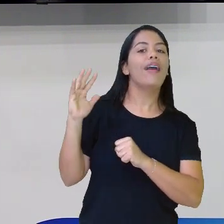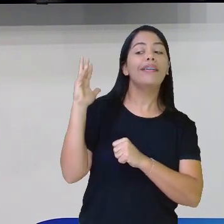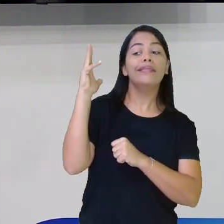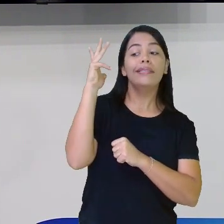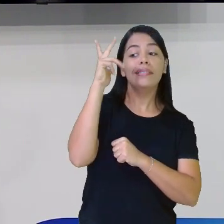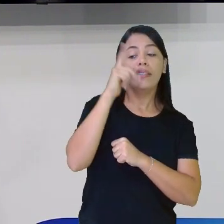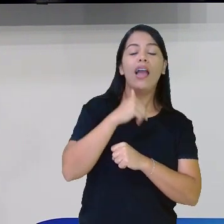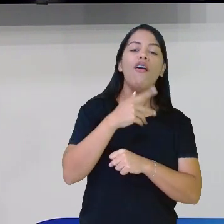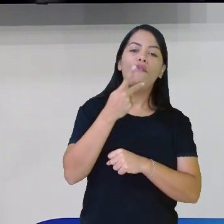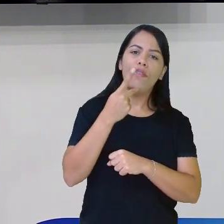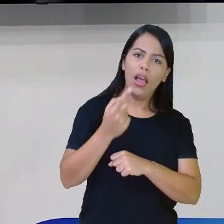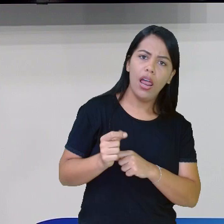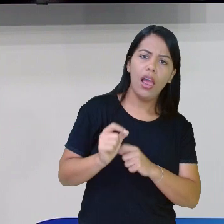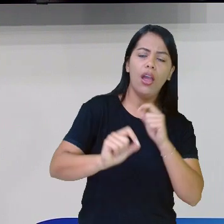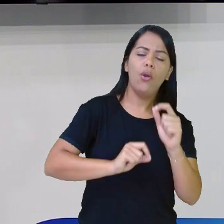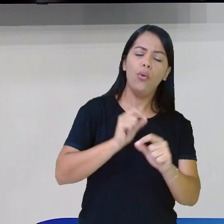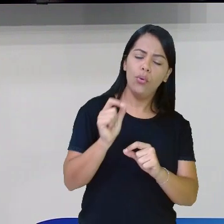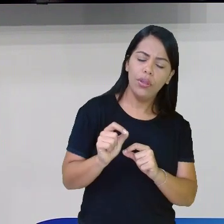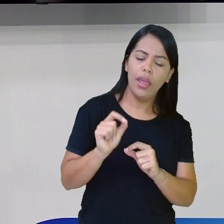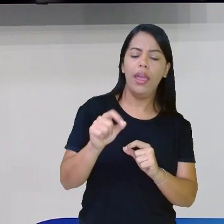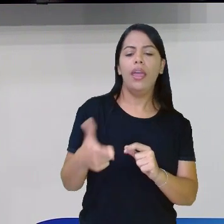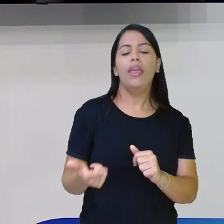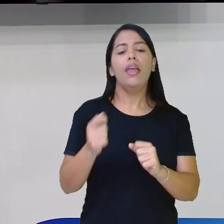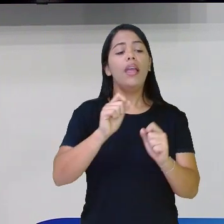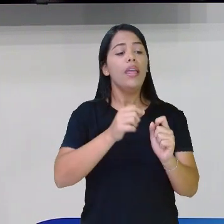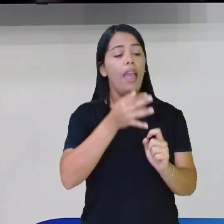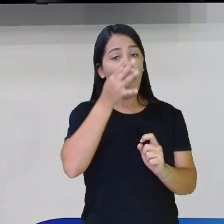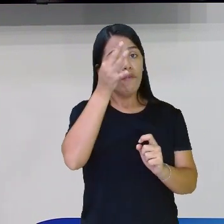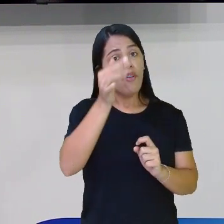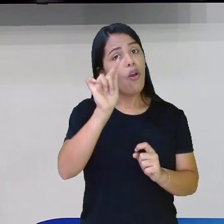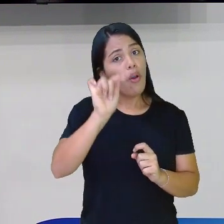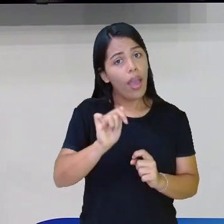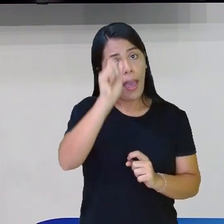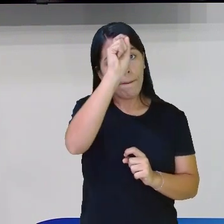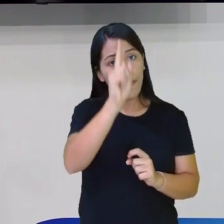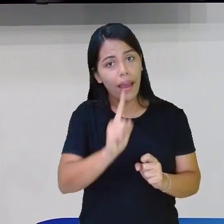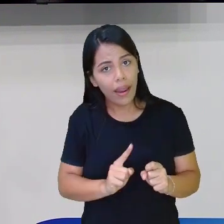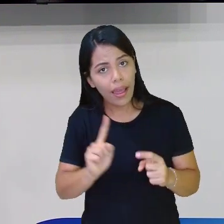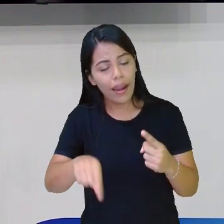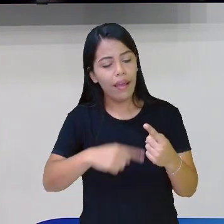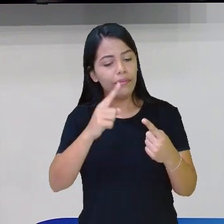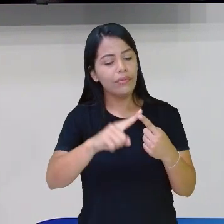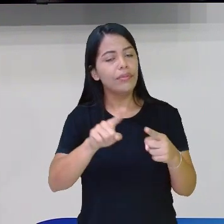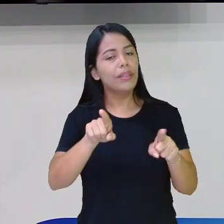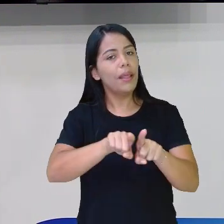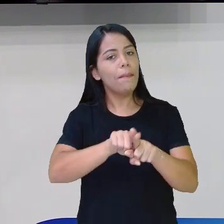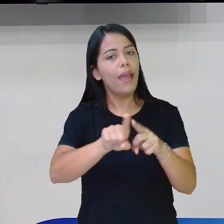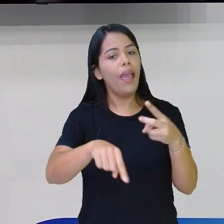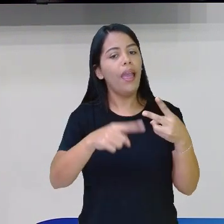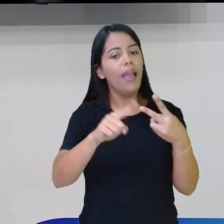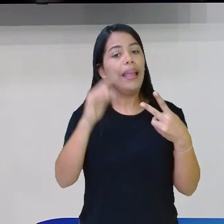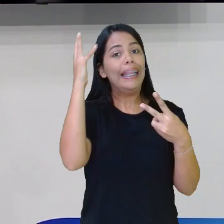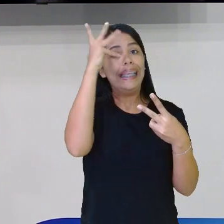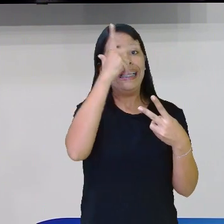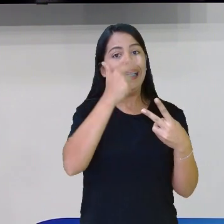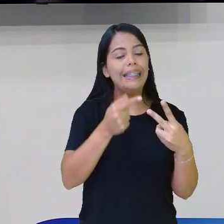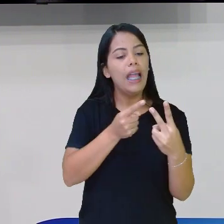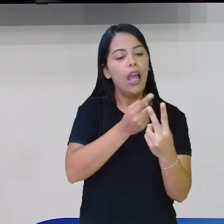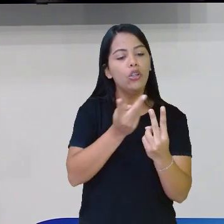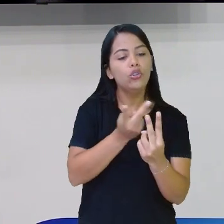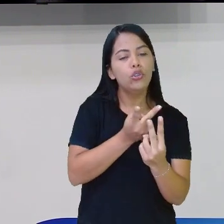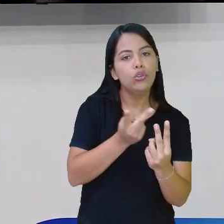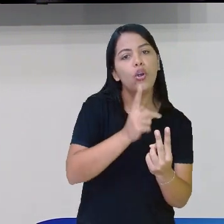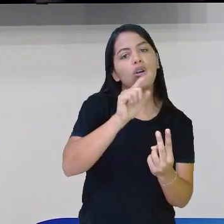e disse também que a flor era linda. estou dando um atributo a esta flor, tá? Uma qualidade a esta flor.